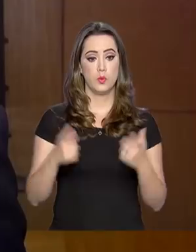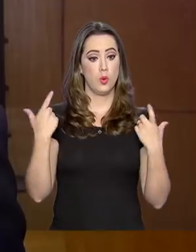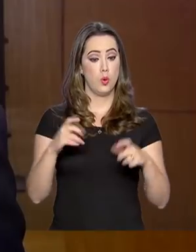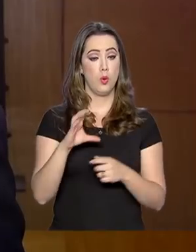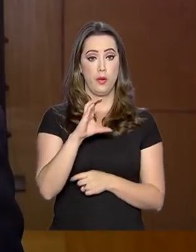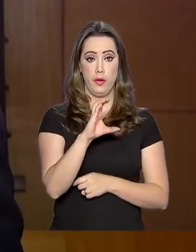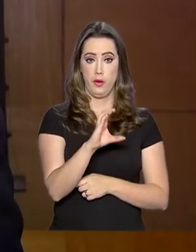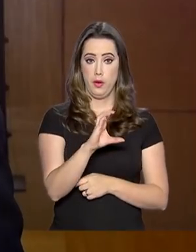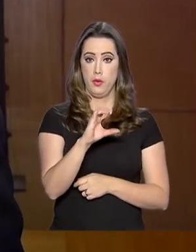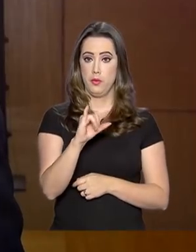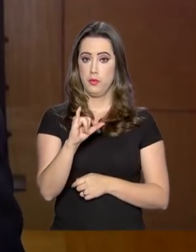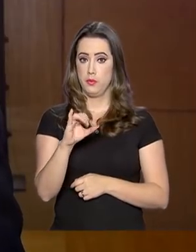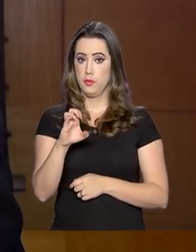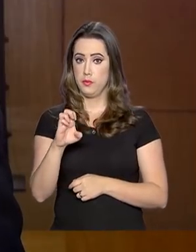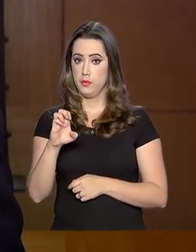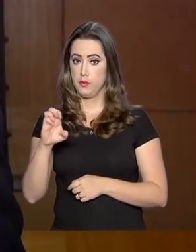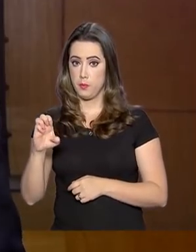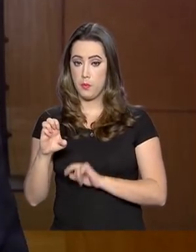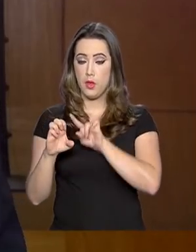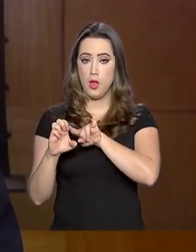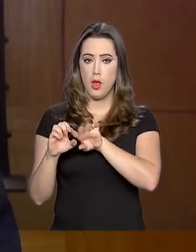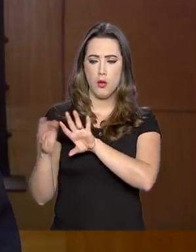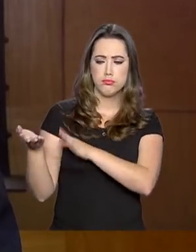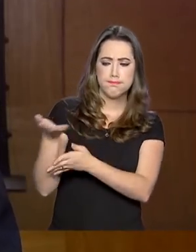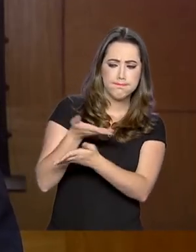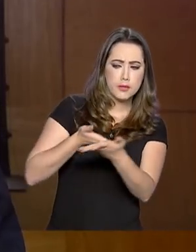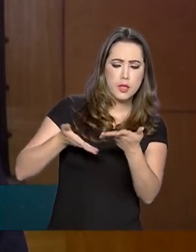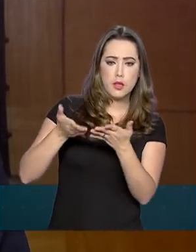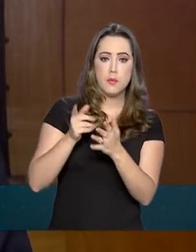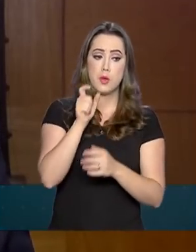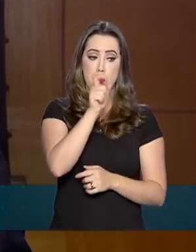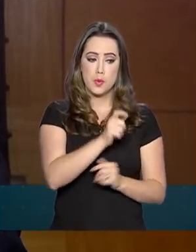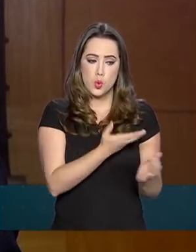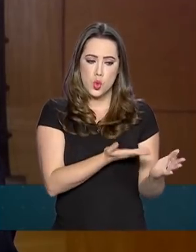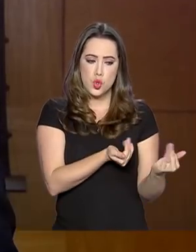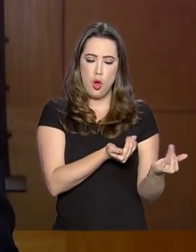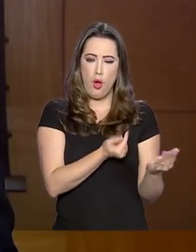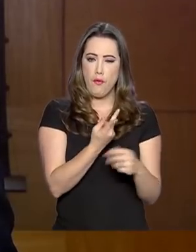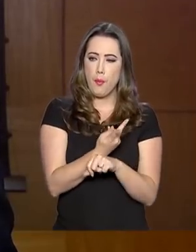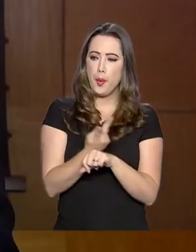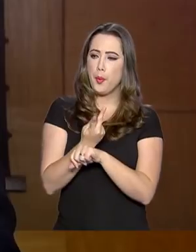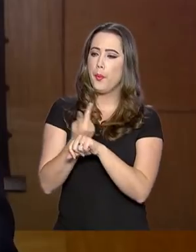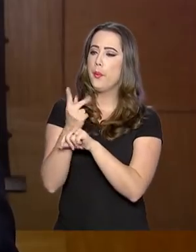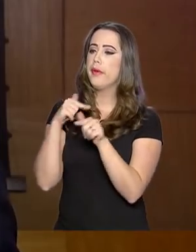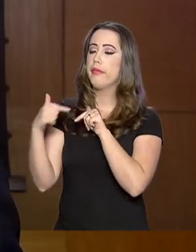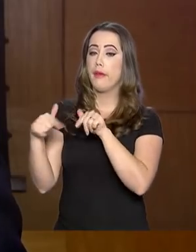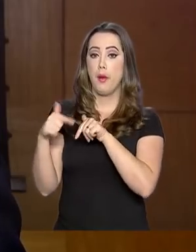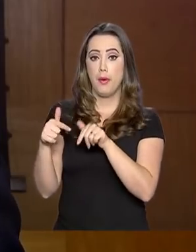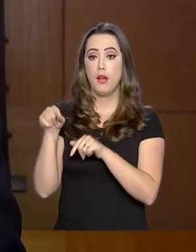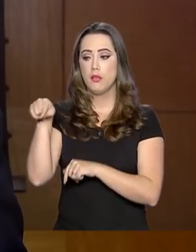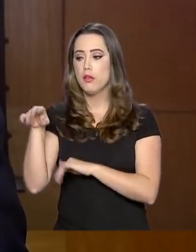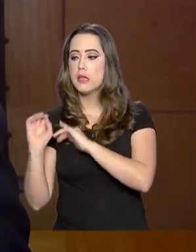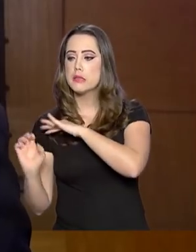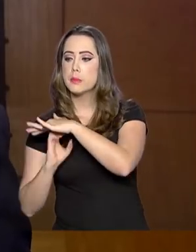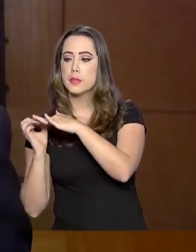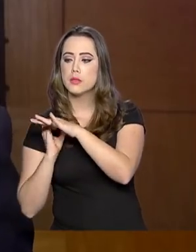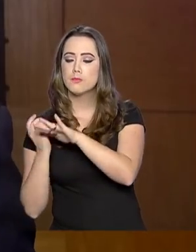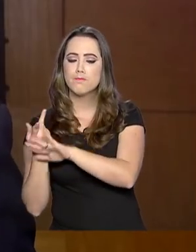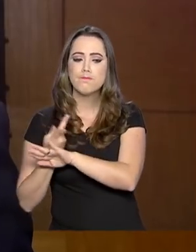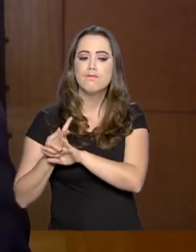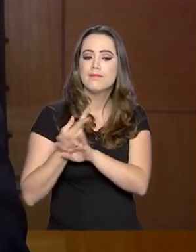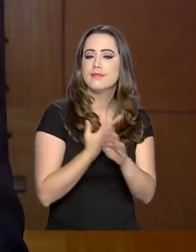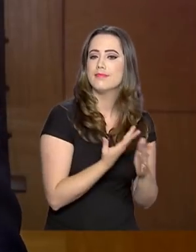de Integração Empresa-Escola, o CIE, faz a intermediação entre os jovens que procuram uma oportunidade no mercado de trabalho e as